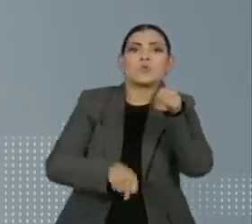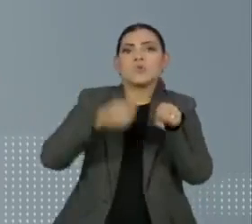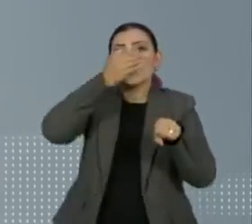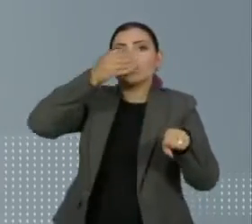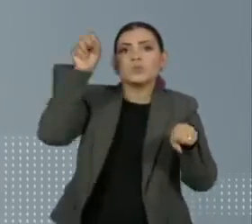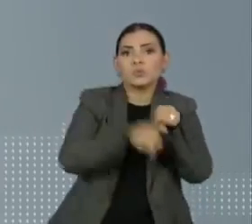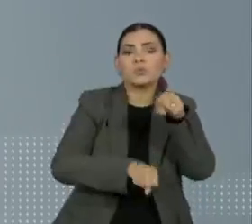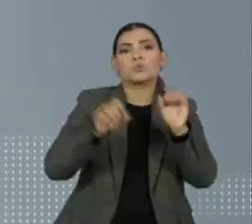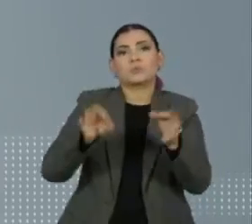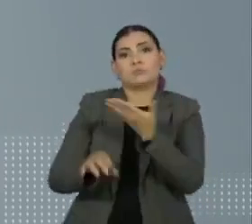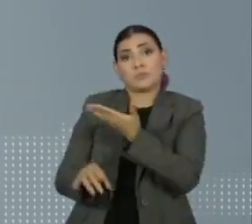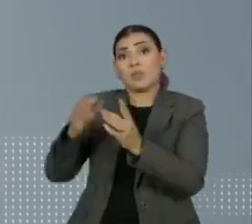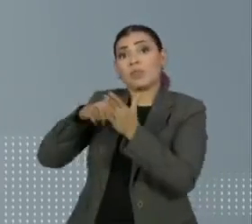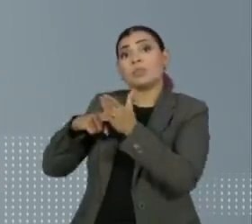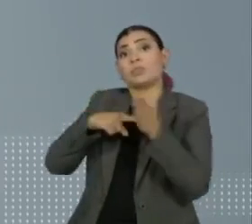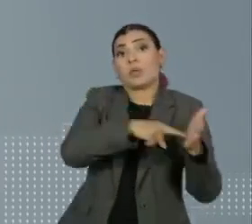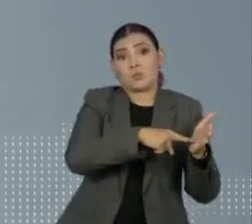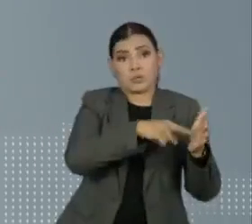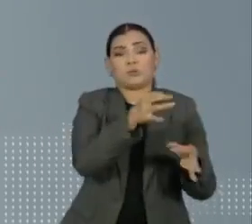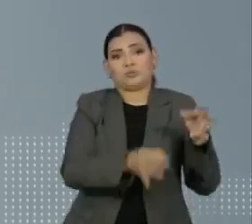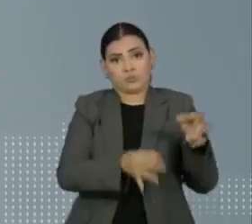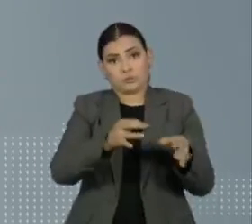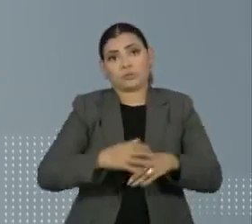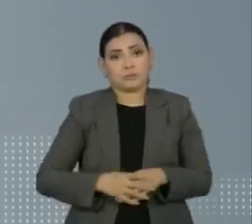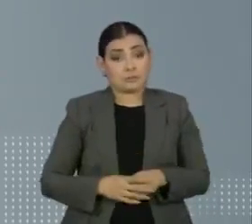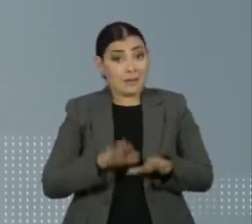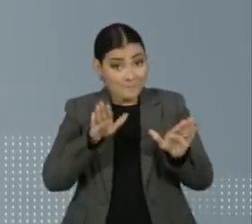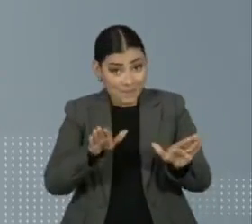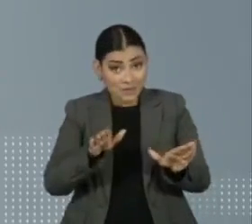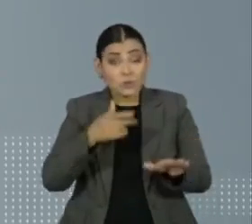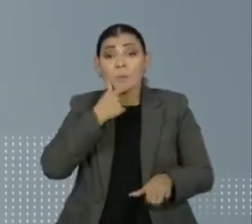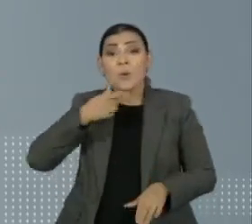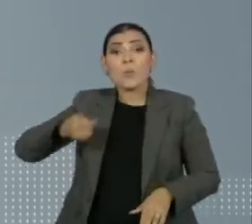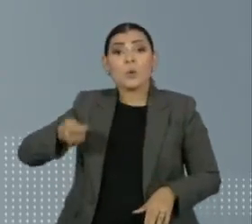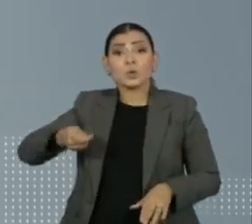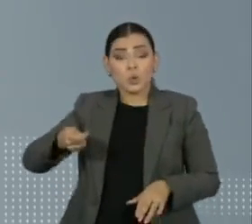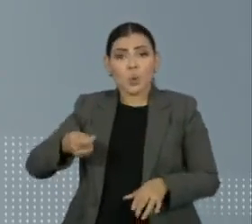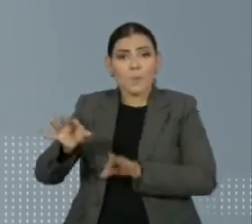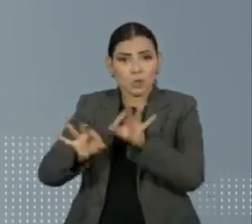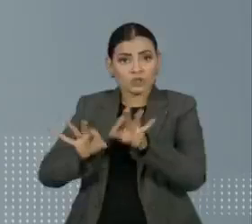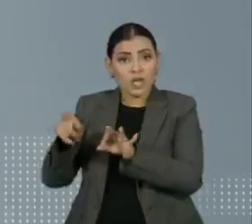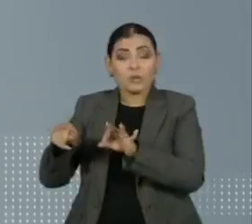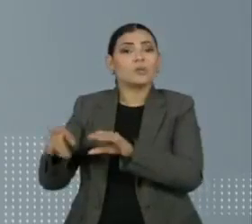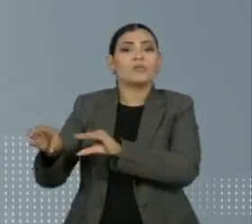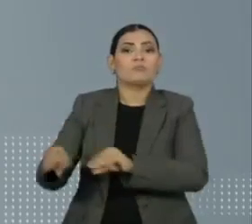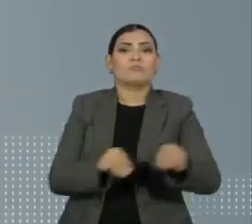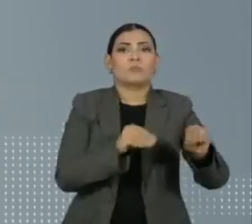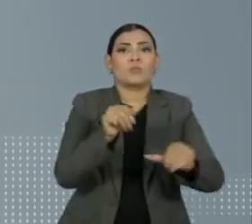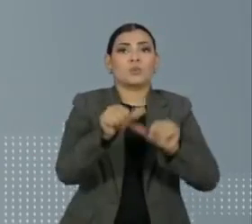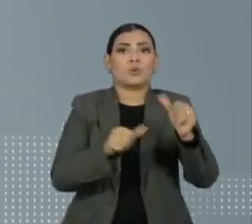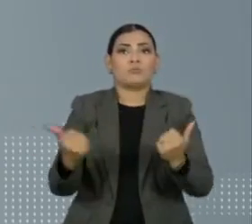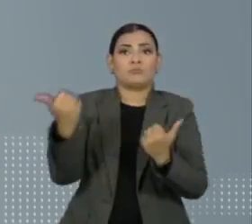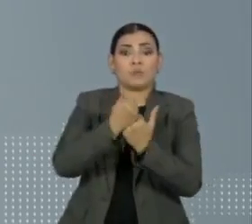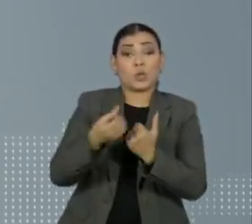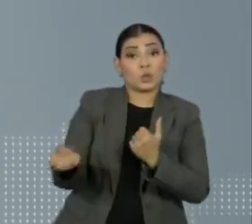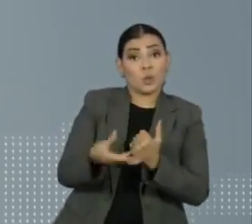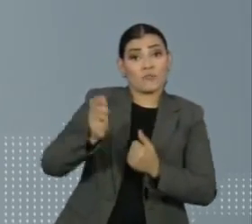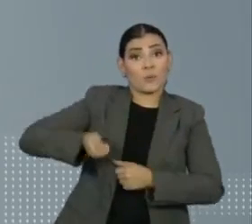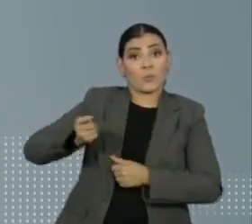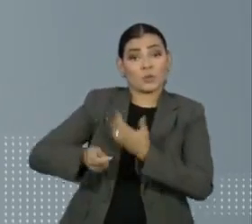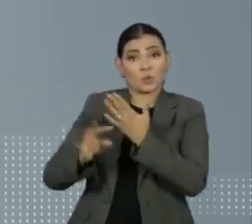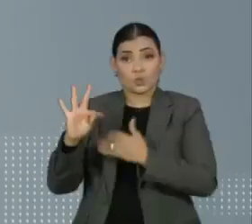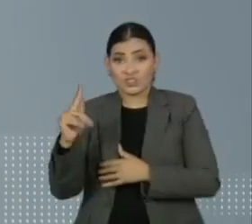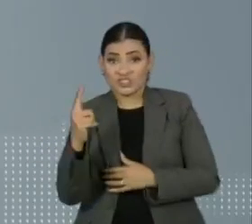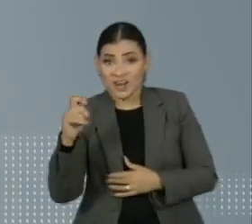vulnerável. Ele foi denunciado à justiça, mas o promotor inicial do caso foi transferido. O novo promotor,